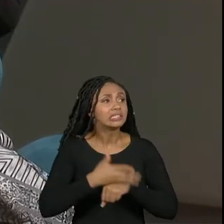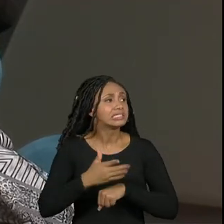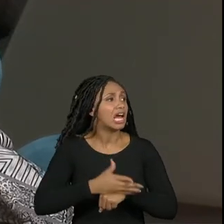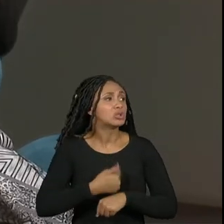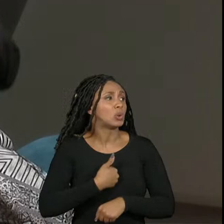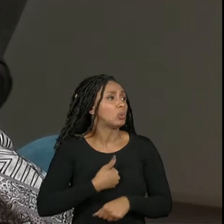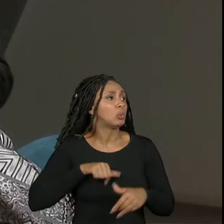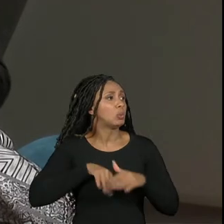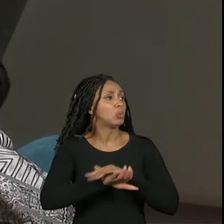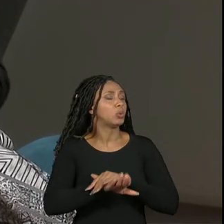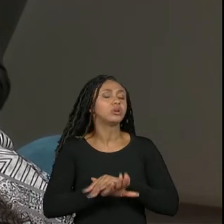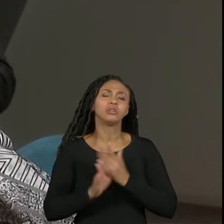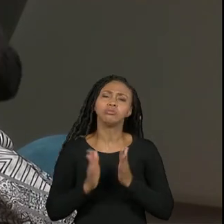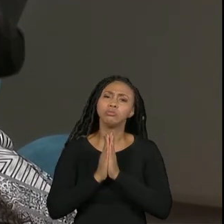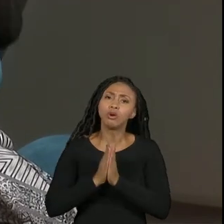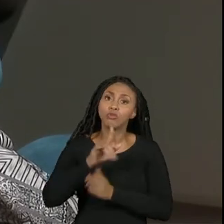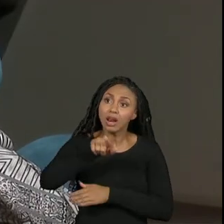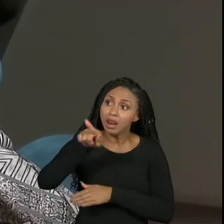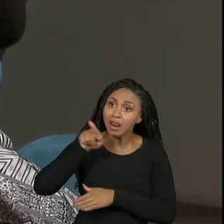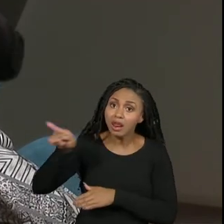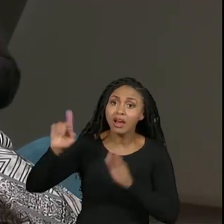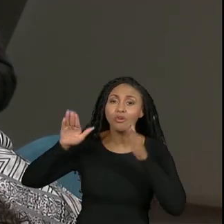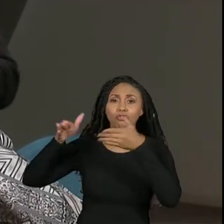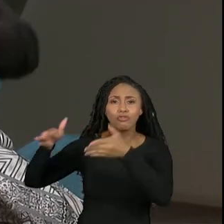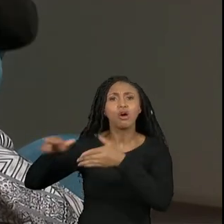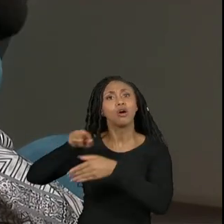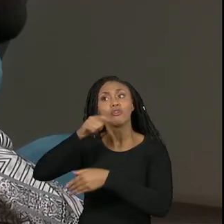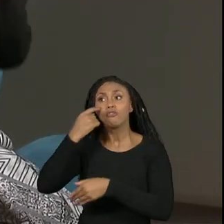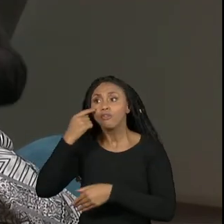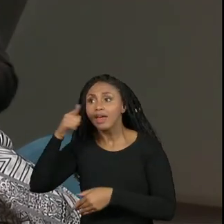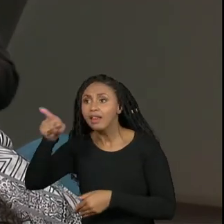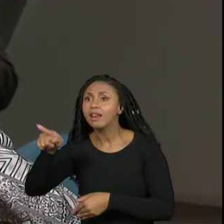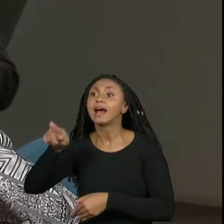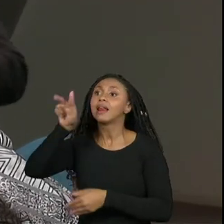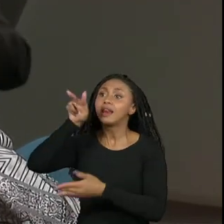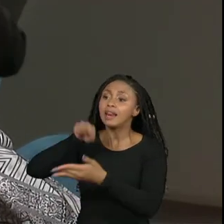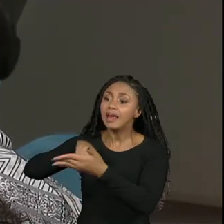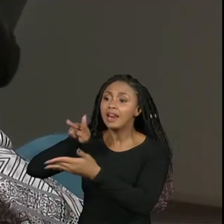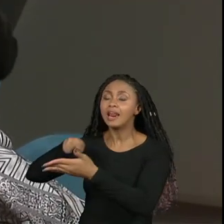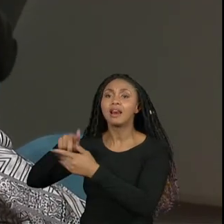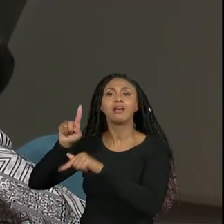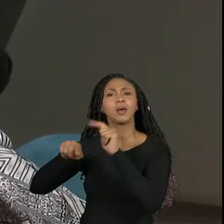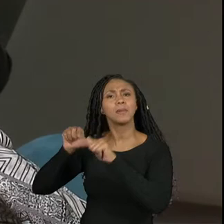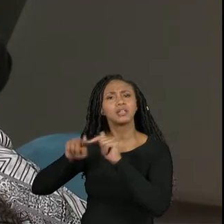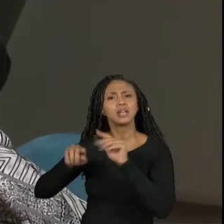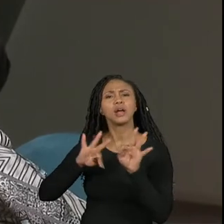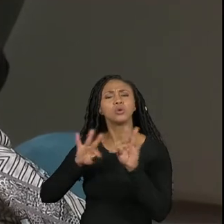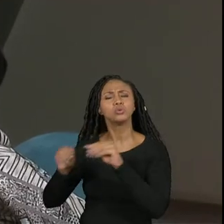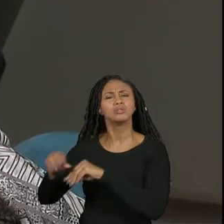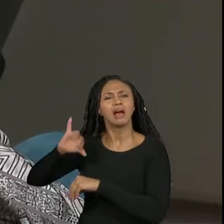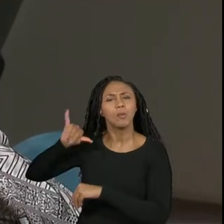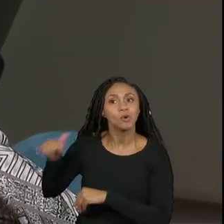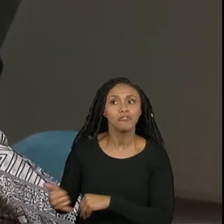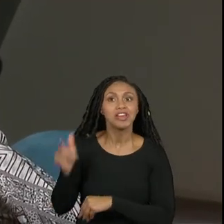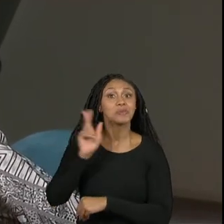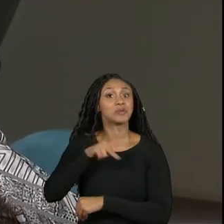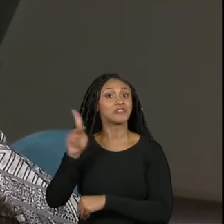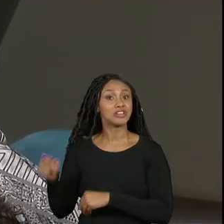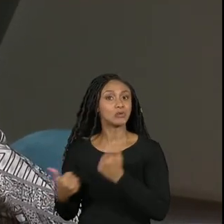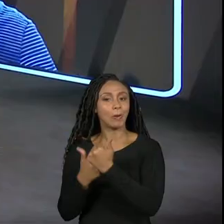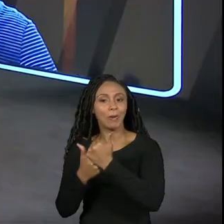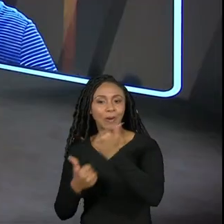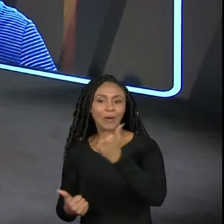vocês fortaleçam esse espaço consultem leiam os materiais usem e abusem dos mediadores e dos